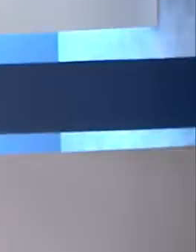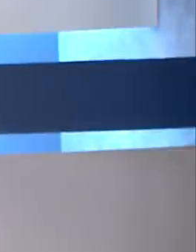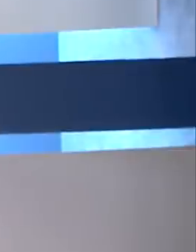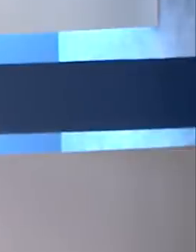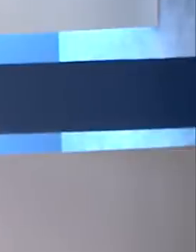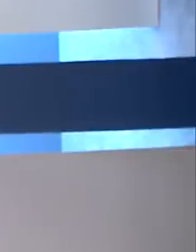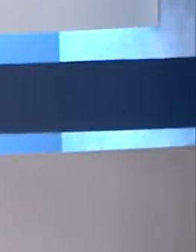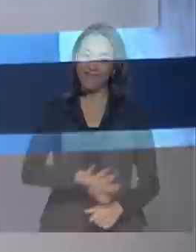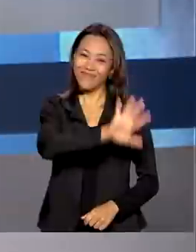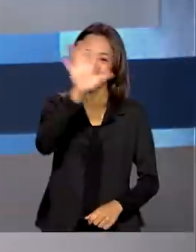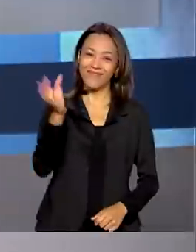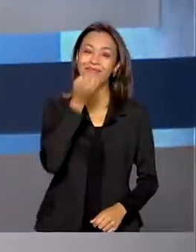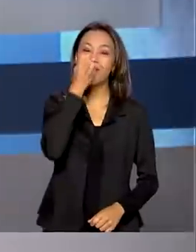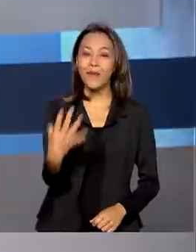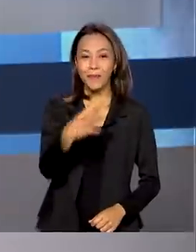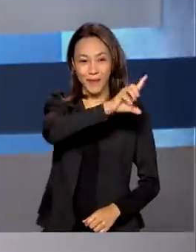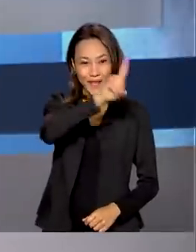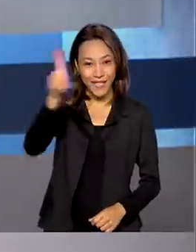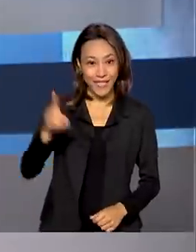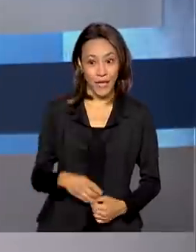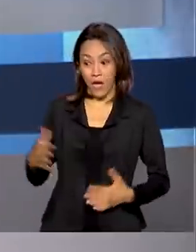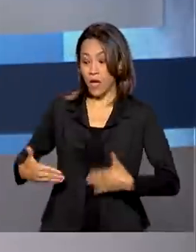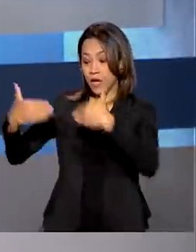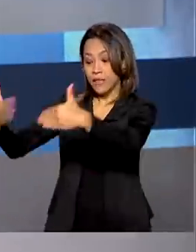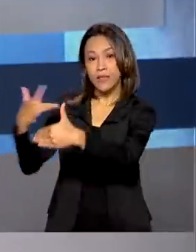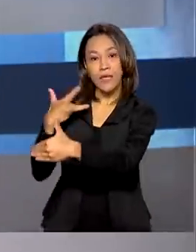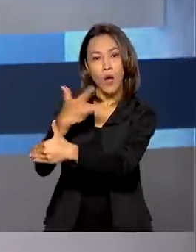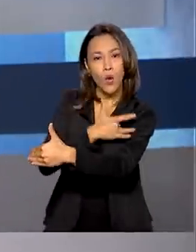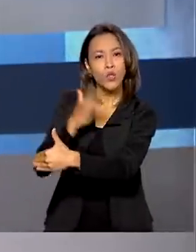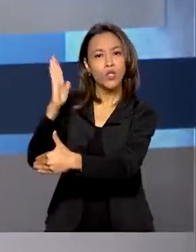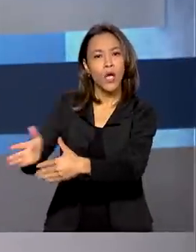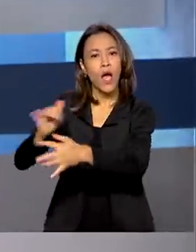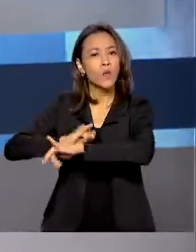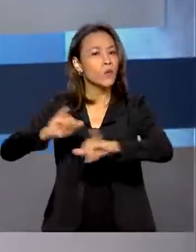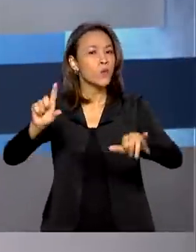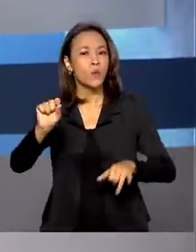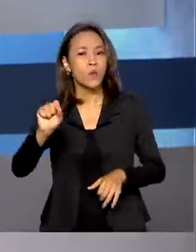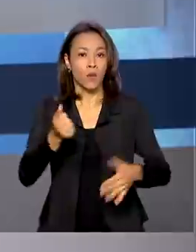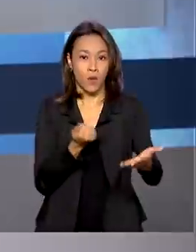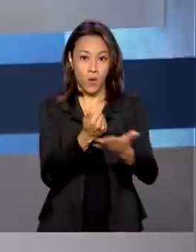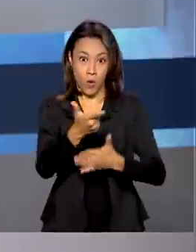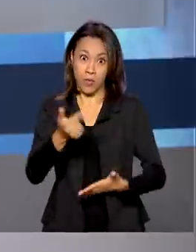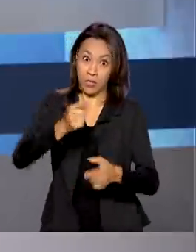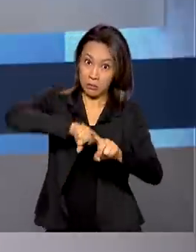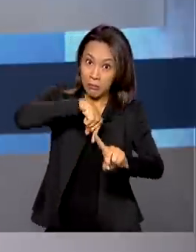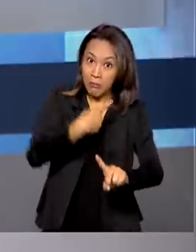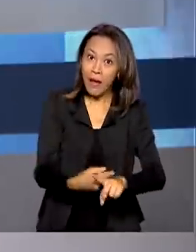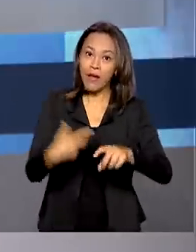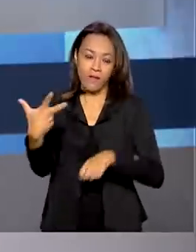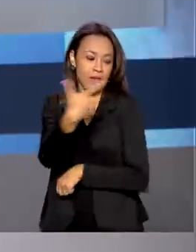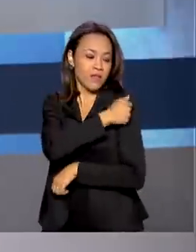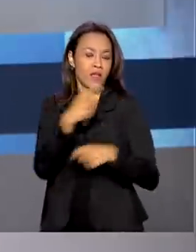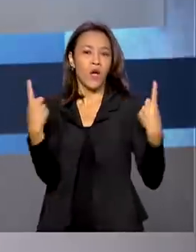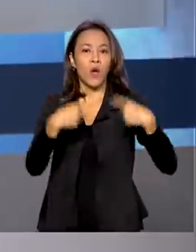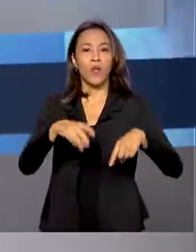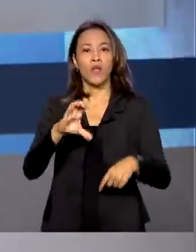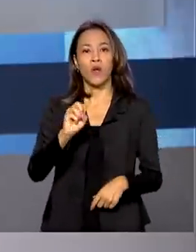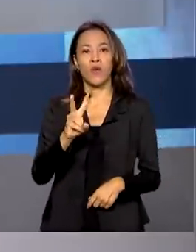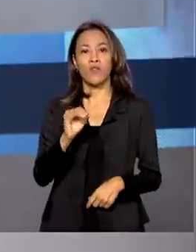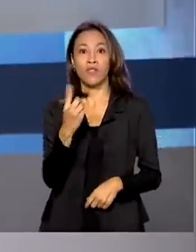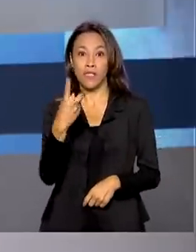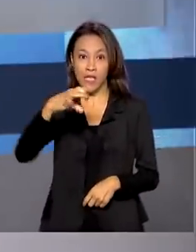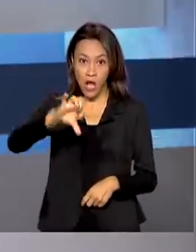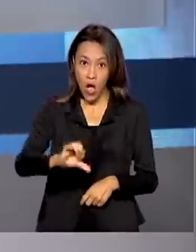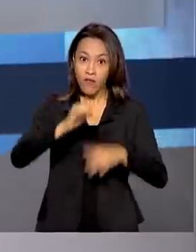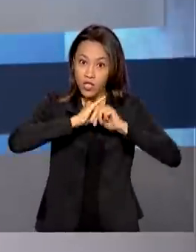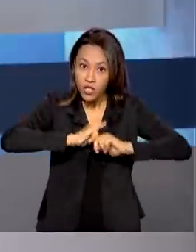Olá, bom dia! Ministério da Saúde anuncia a compra de mais vacinas contra a Covid-19 e divulga calendário